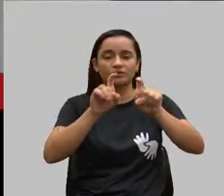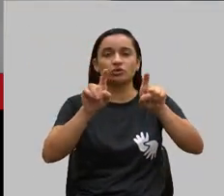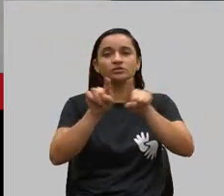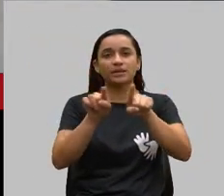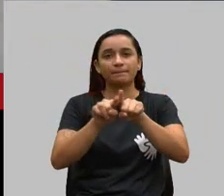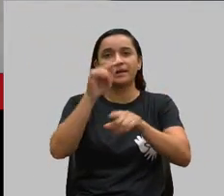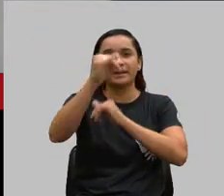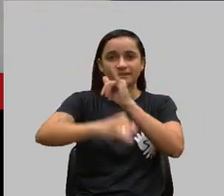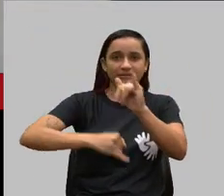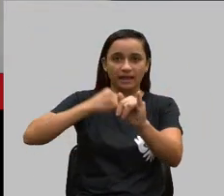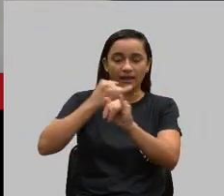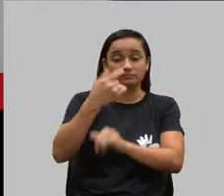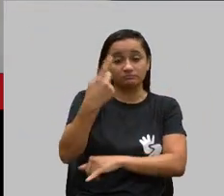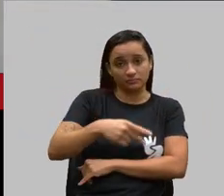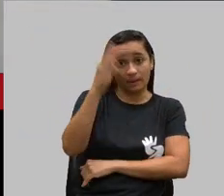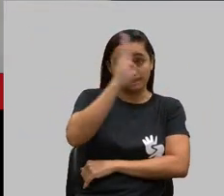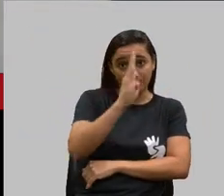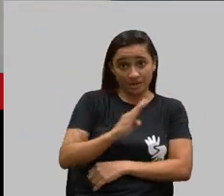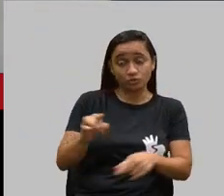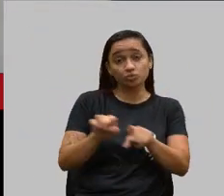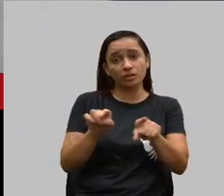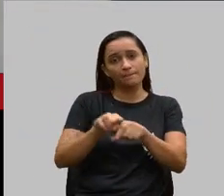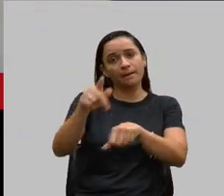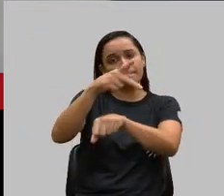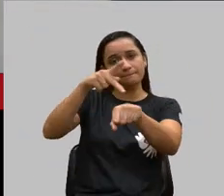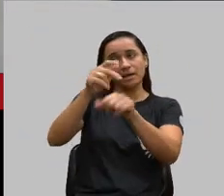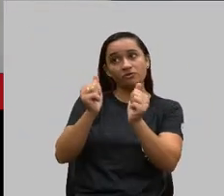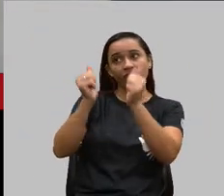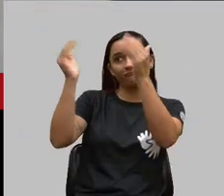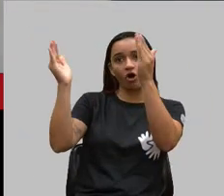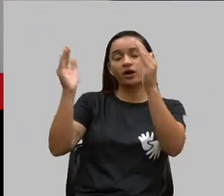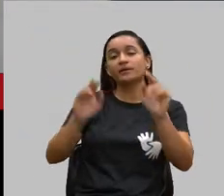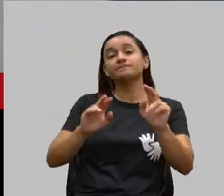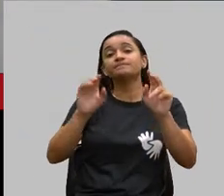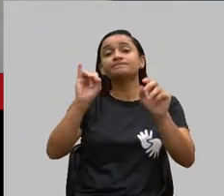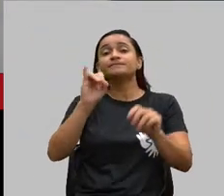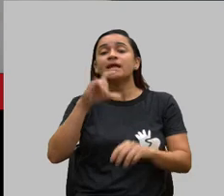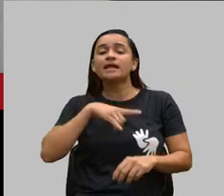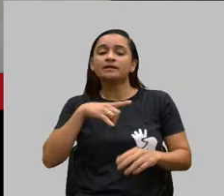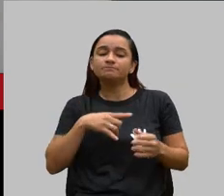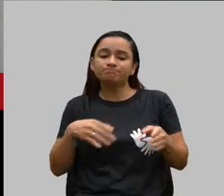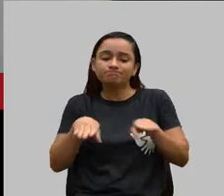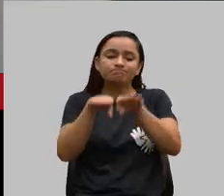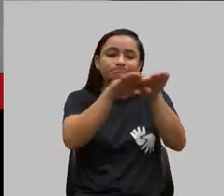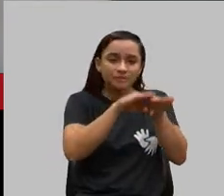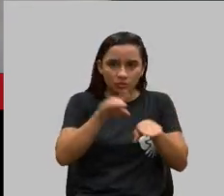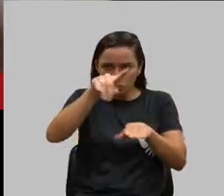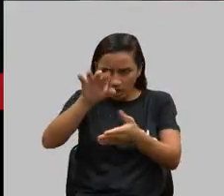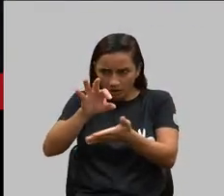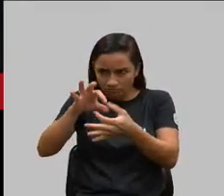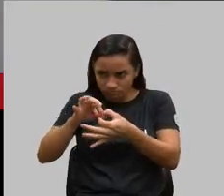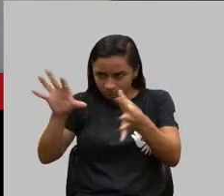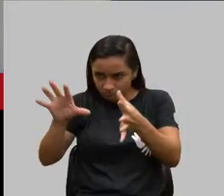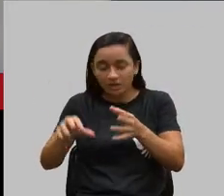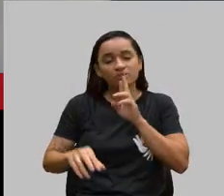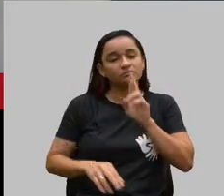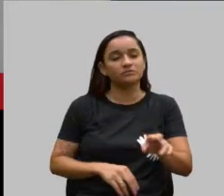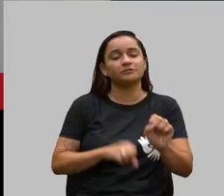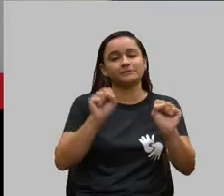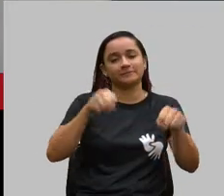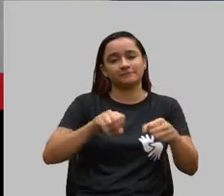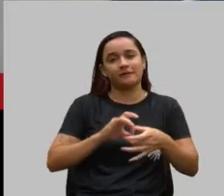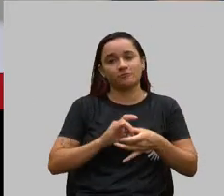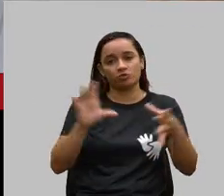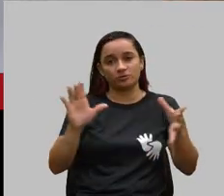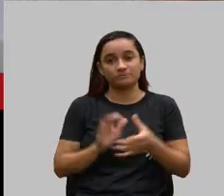Brasil quanto no exterior da íntegra ou de partes da apresentação. Autoriza? Autoriza. Por